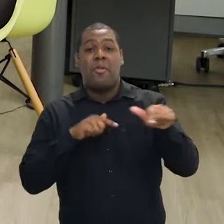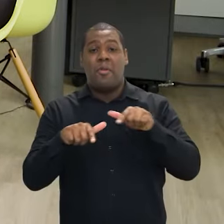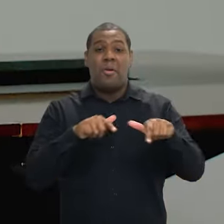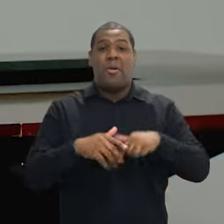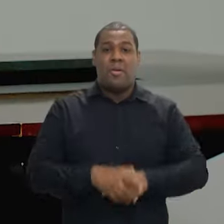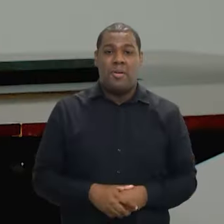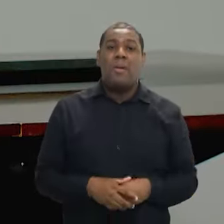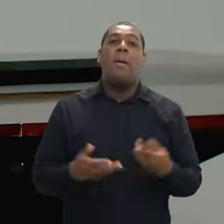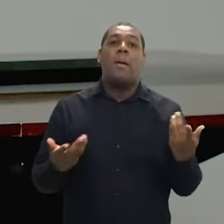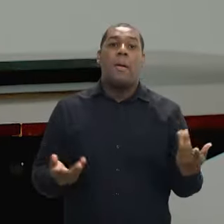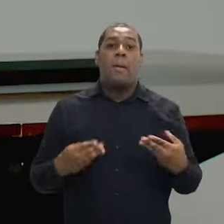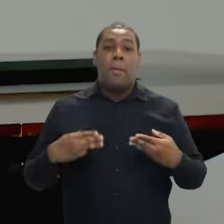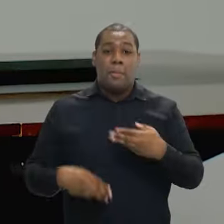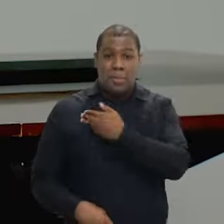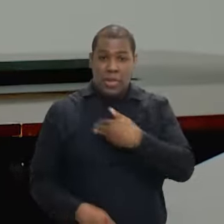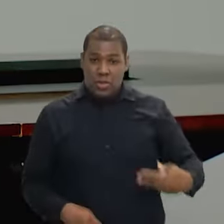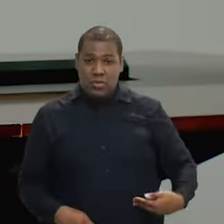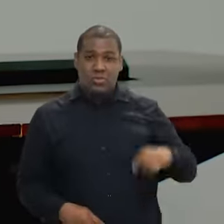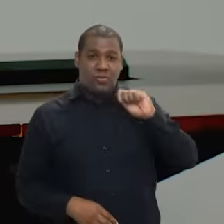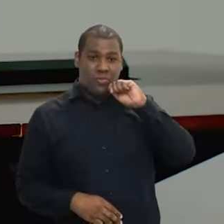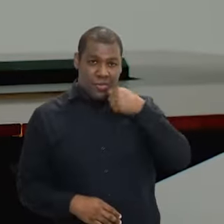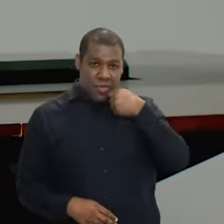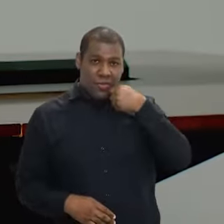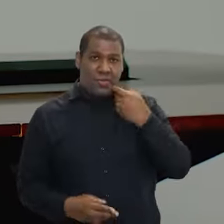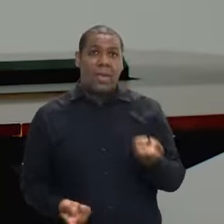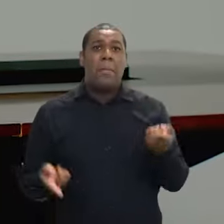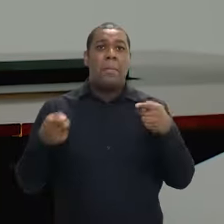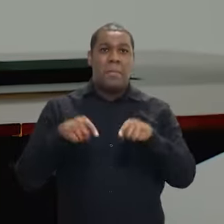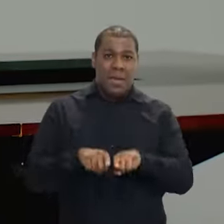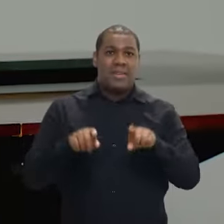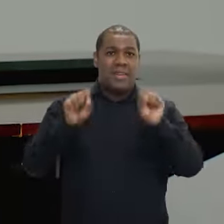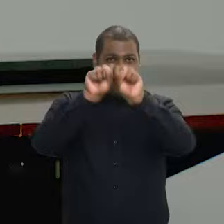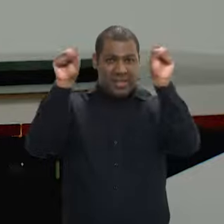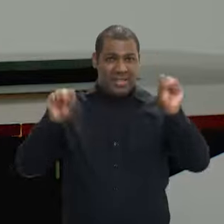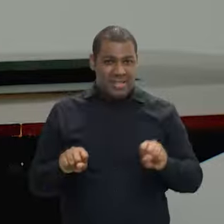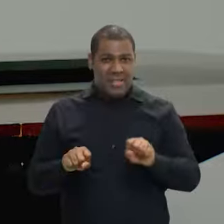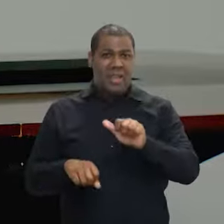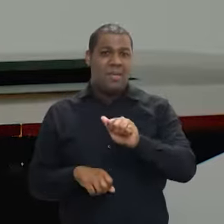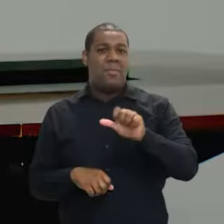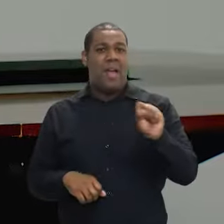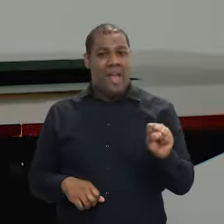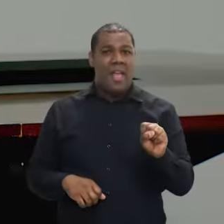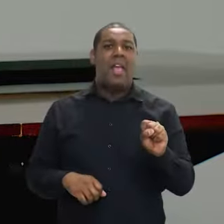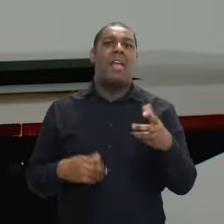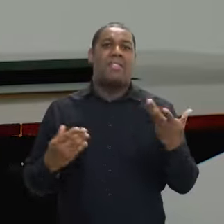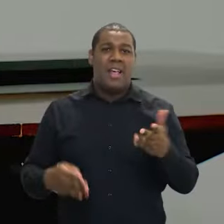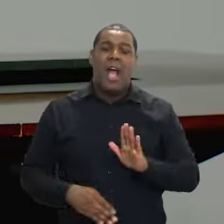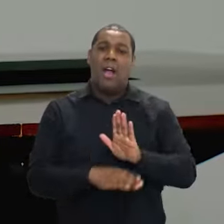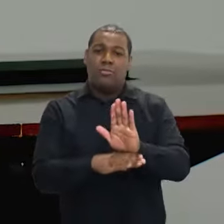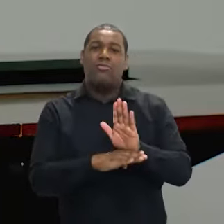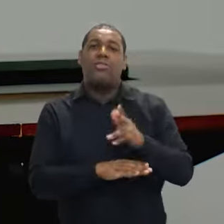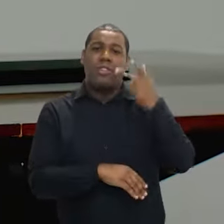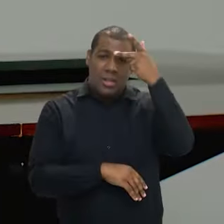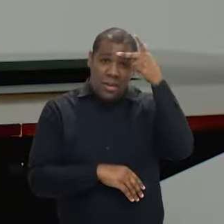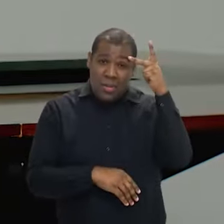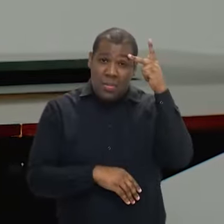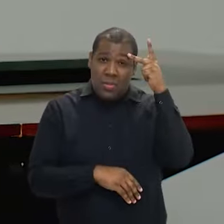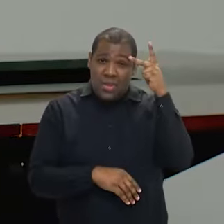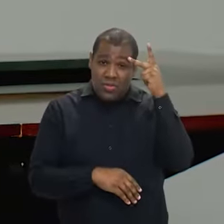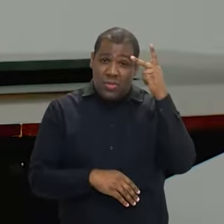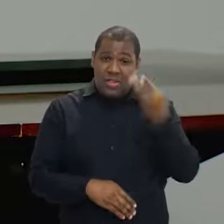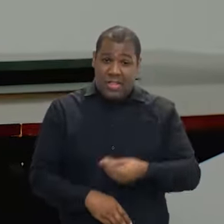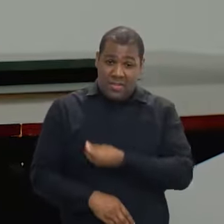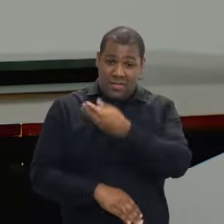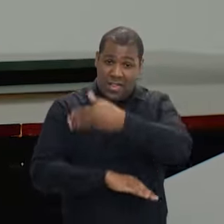com o Sistema S, com a Firjan, para dar empregabilidade para essas pessoas, qualificar as pessoas em situação de rua, para oferecer condições de